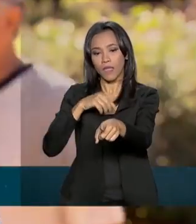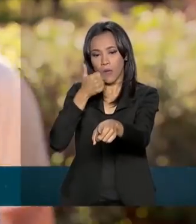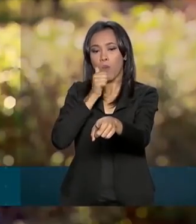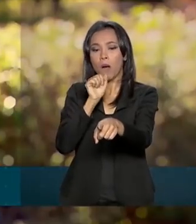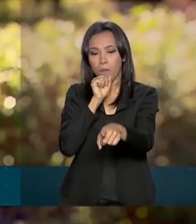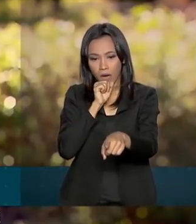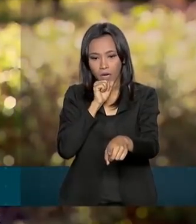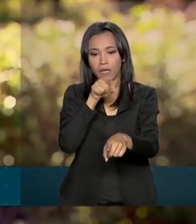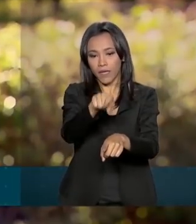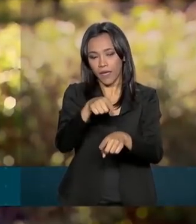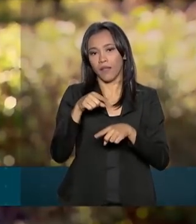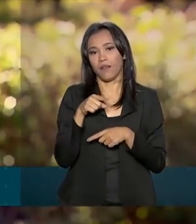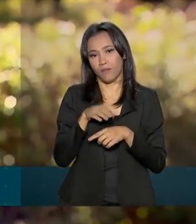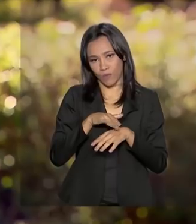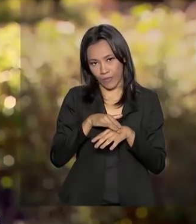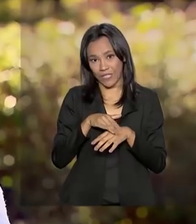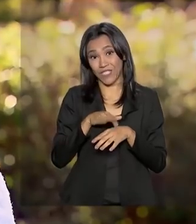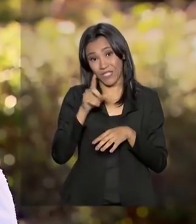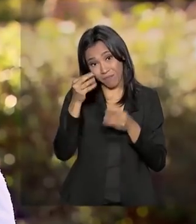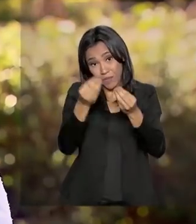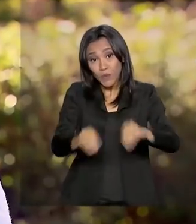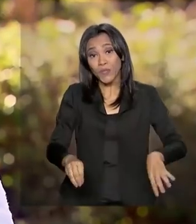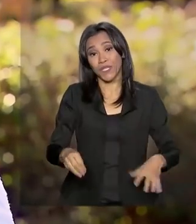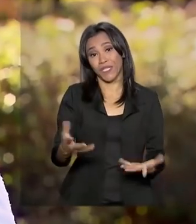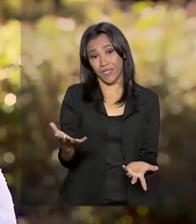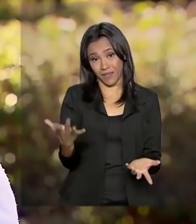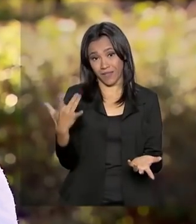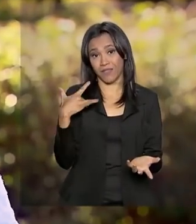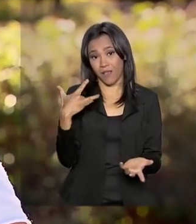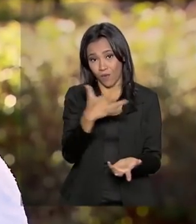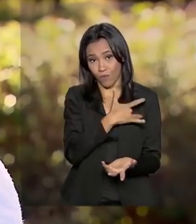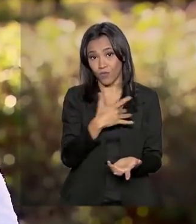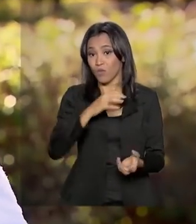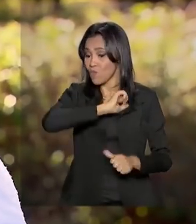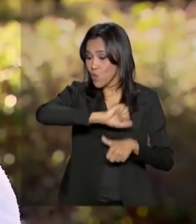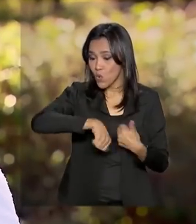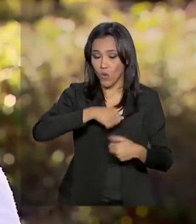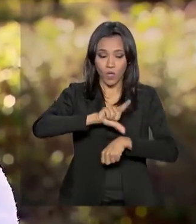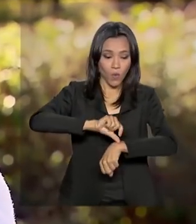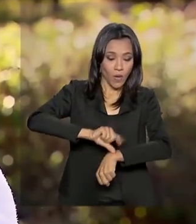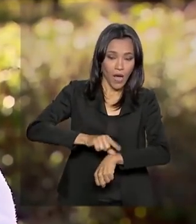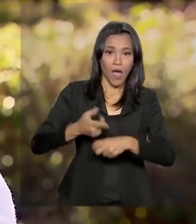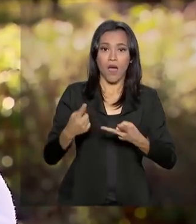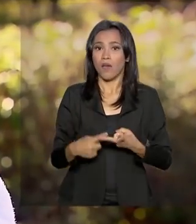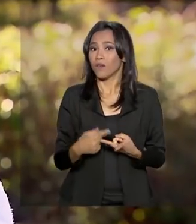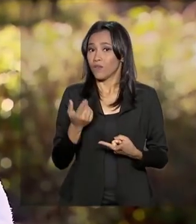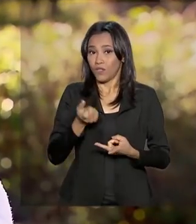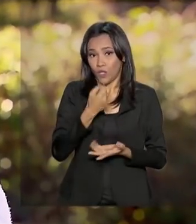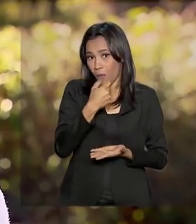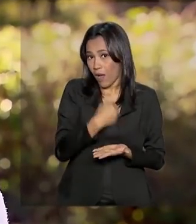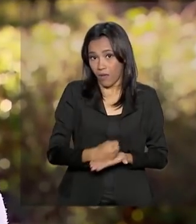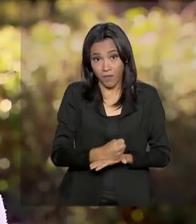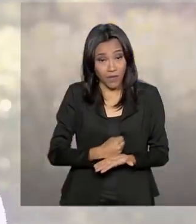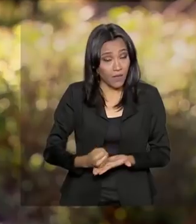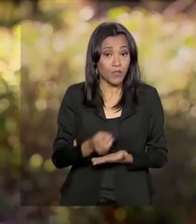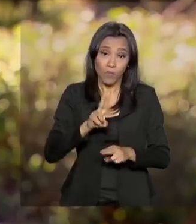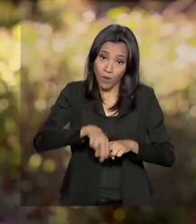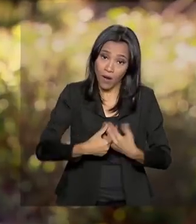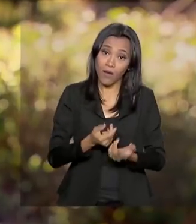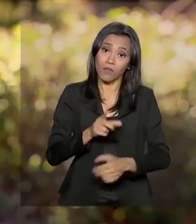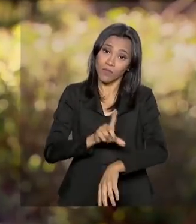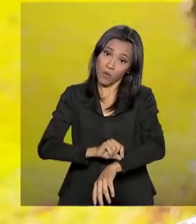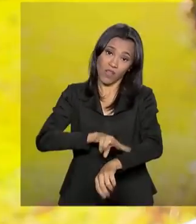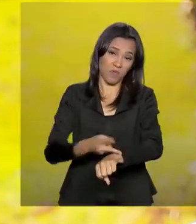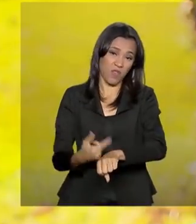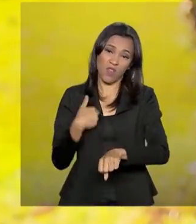e isso prejudica muito ela. Os horários de remédio mudam, todo o sistema do corpo dela muda por causa do horário de verão. Eu